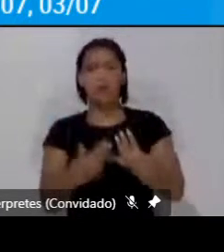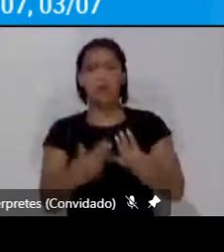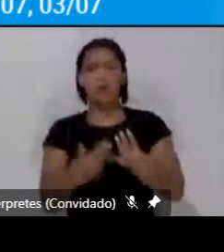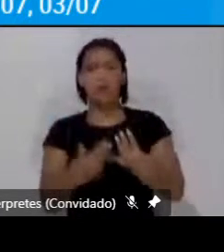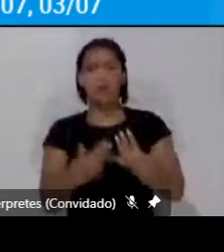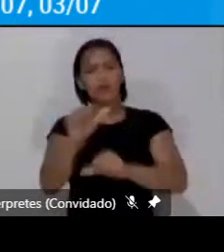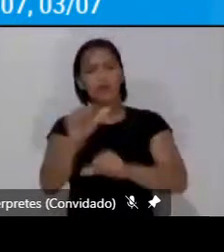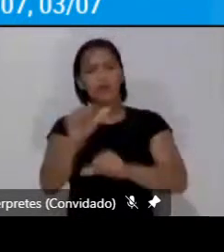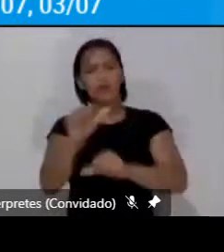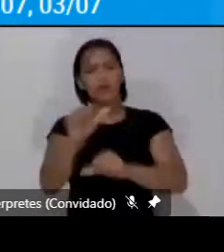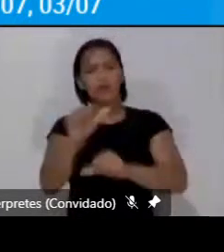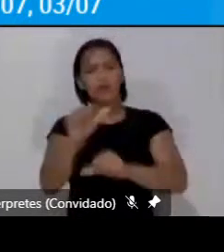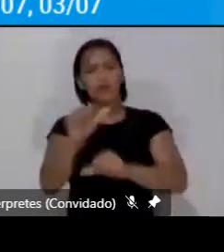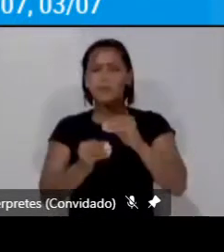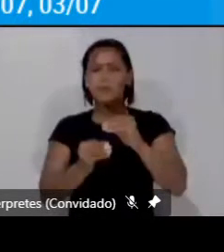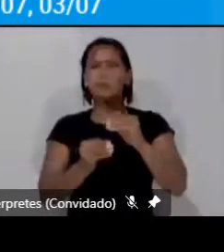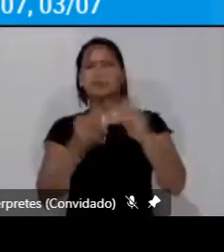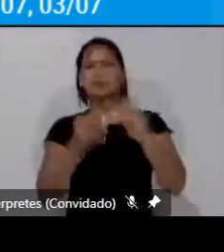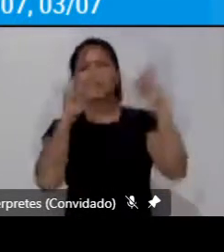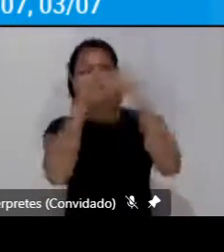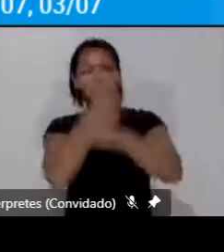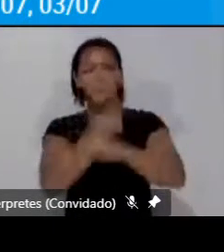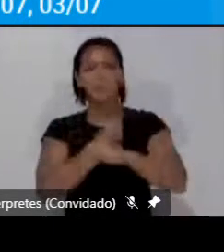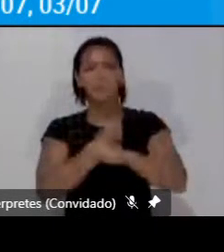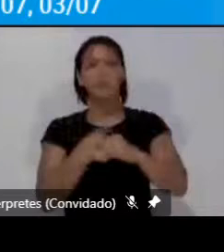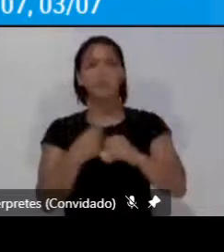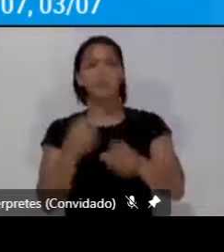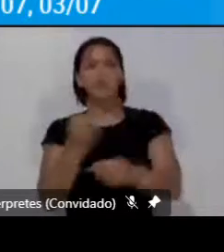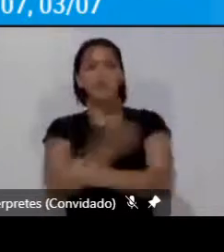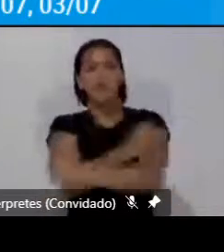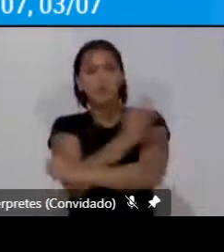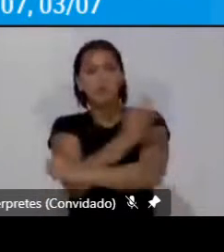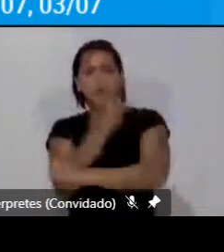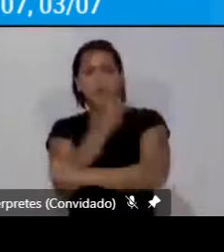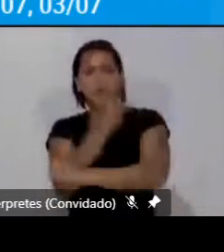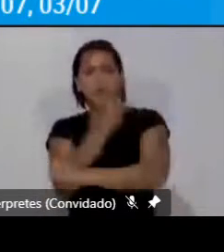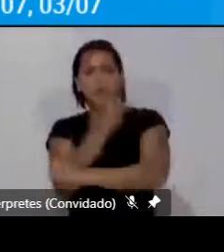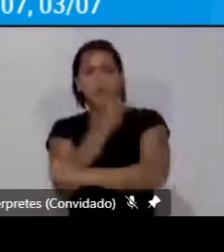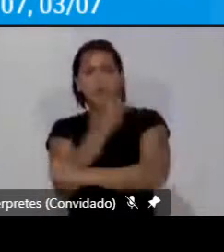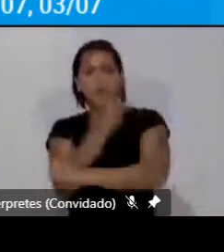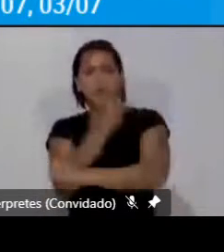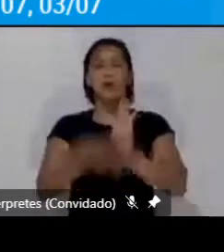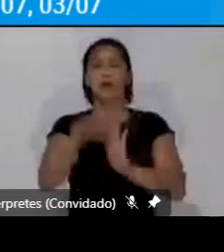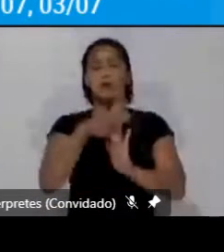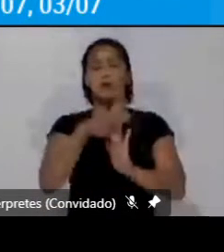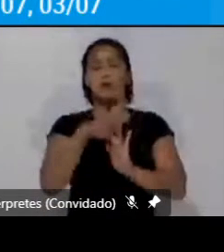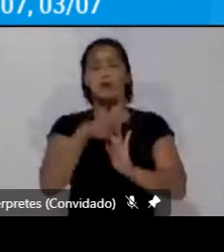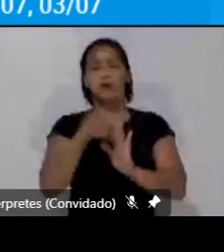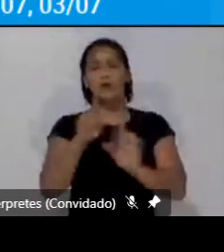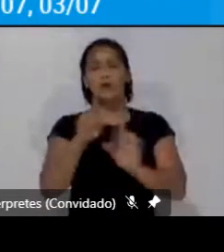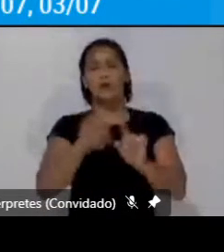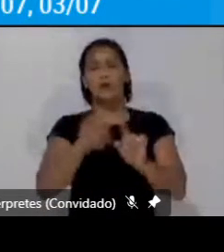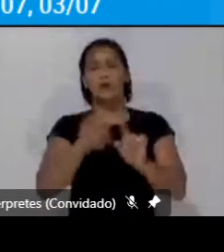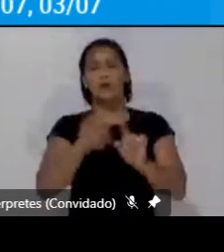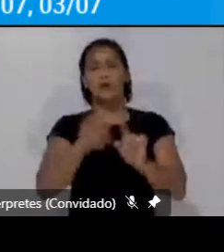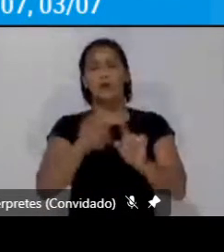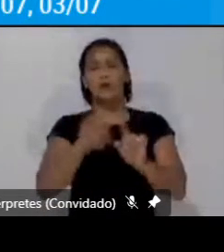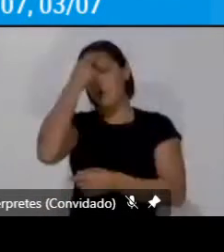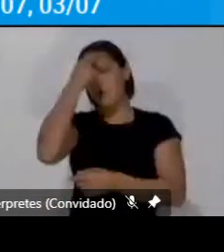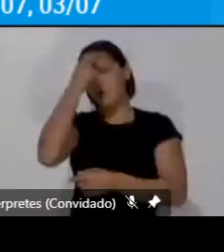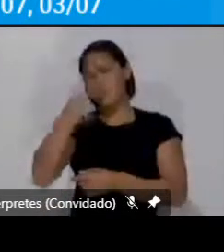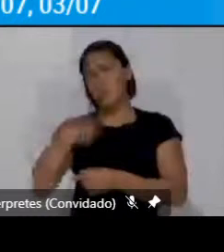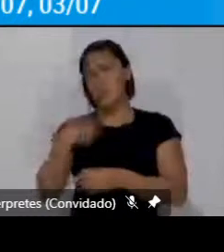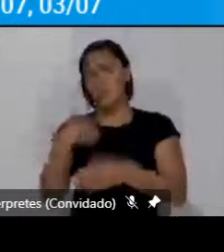paradigmática em relação ao meio ambiente aos limites do crescimento uma certa conscientização e se